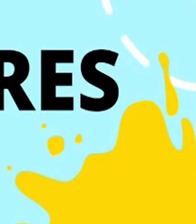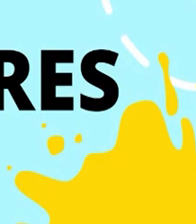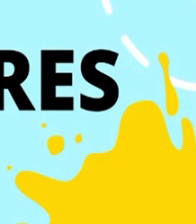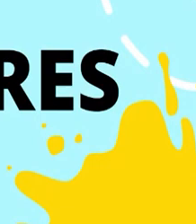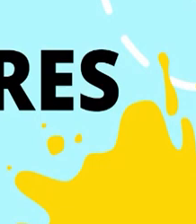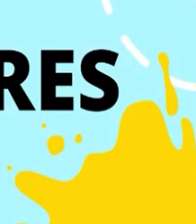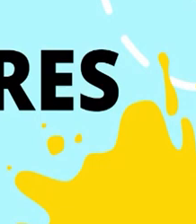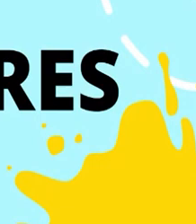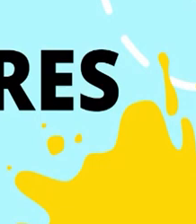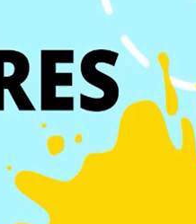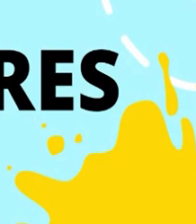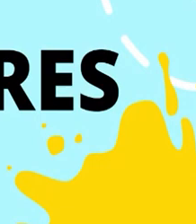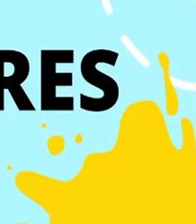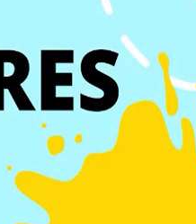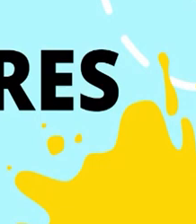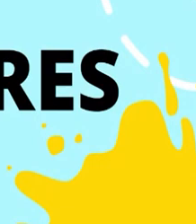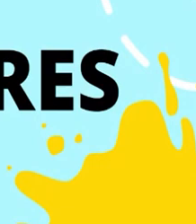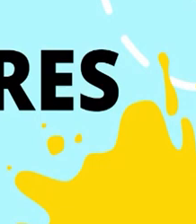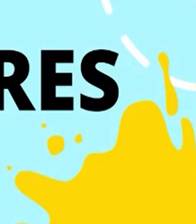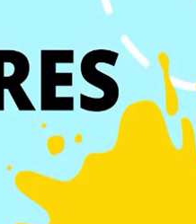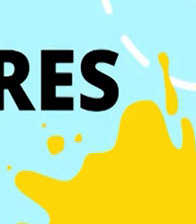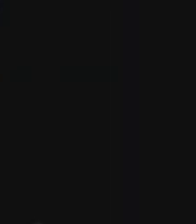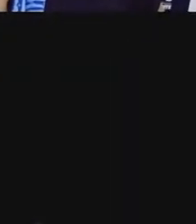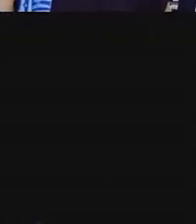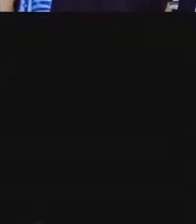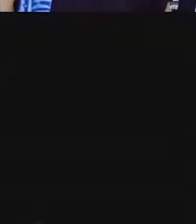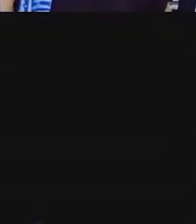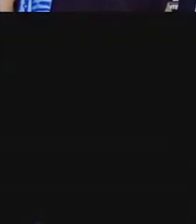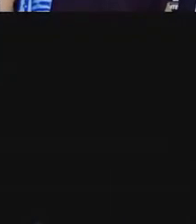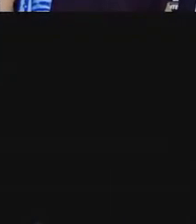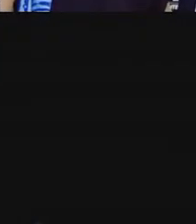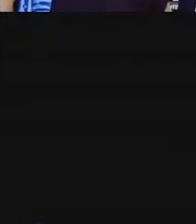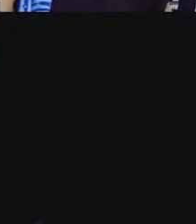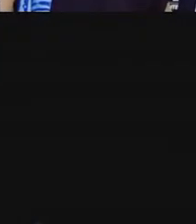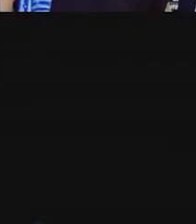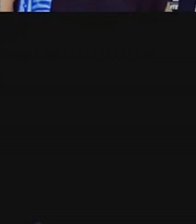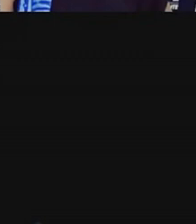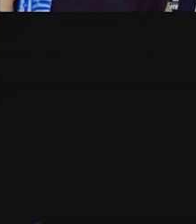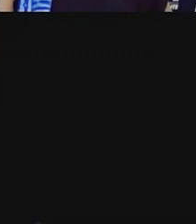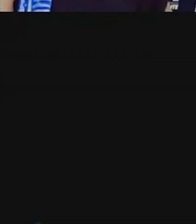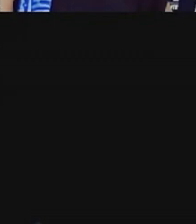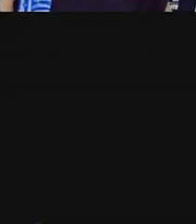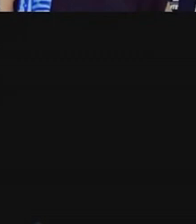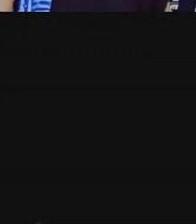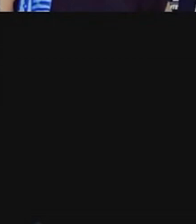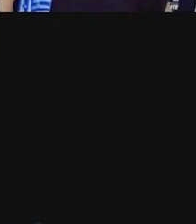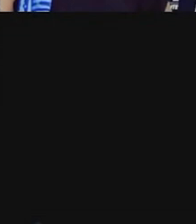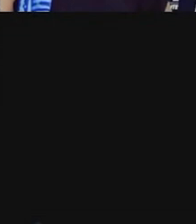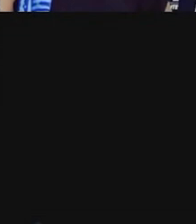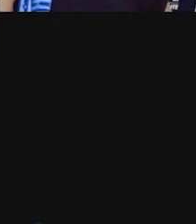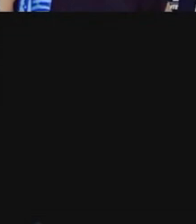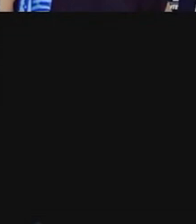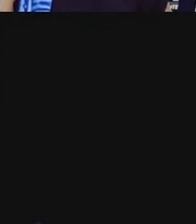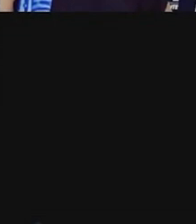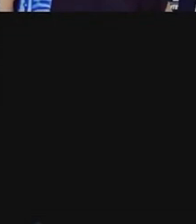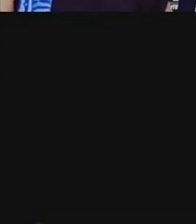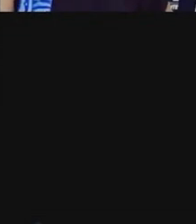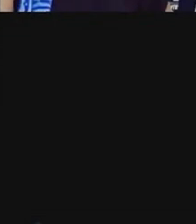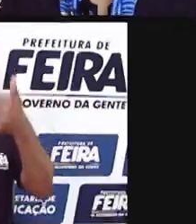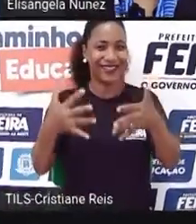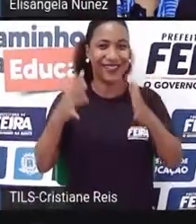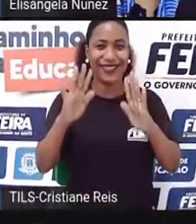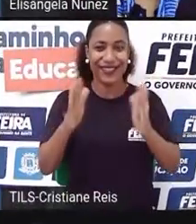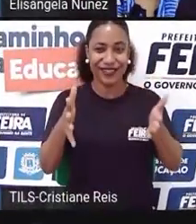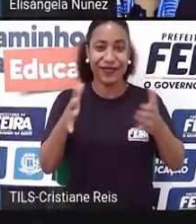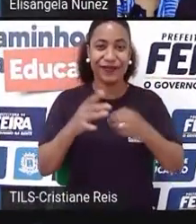uma recapitulada, dando uma recapitulada em assuntos que a gente já abordou aqui no Saberes e Viveres. A gente já conversou algumas